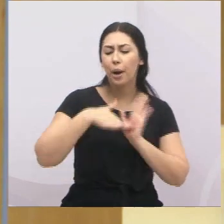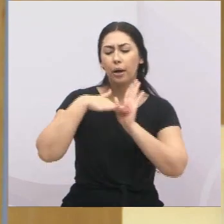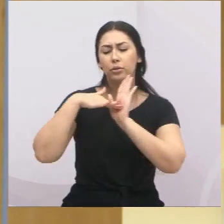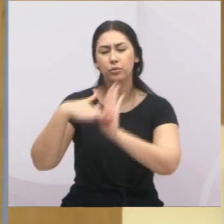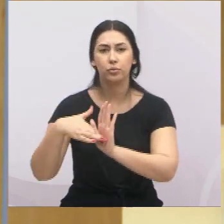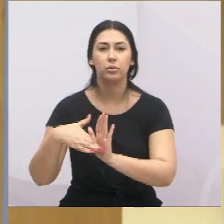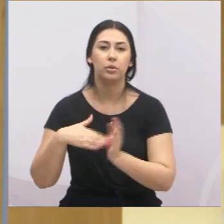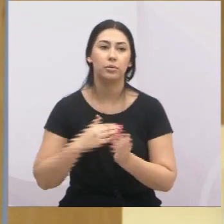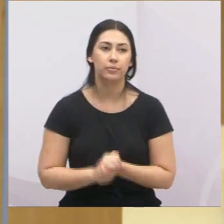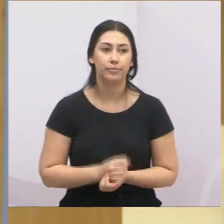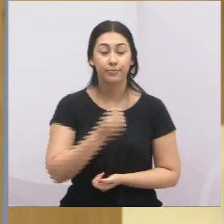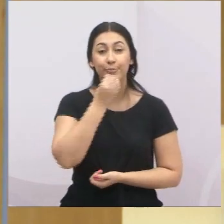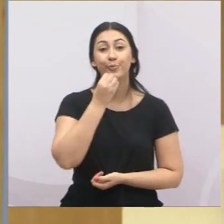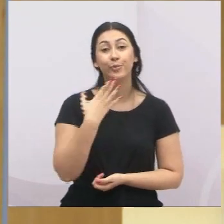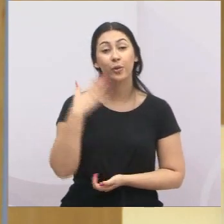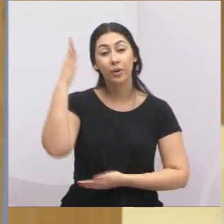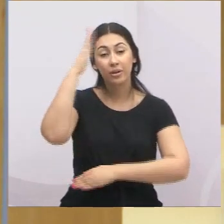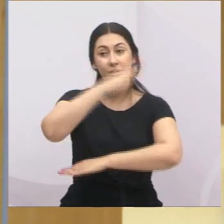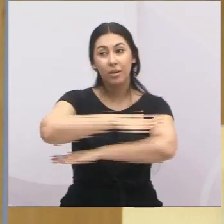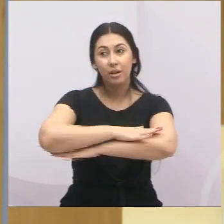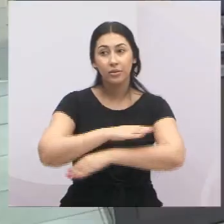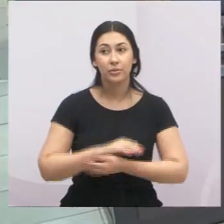faz o que é certo. Boa tarde a todos.